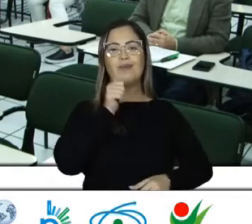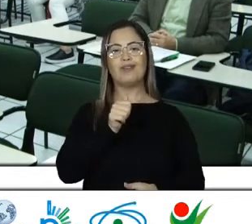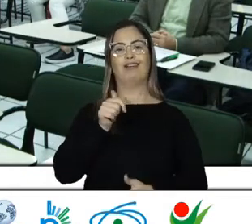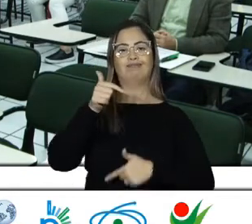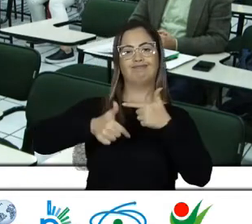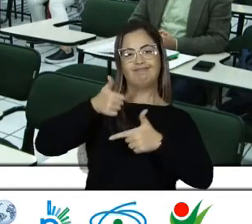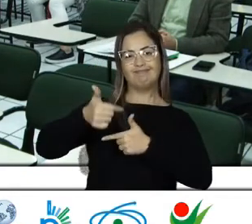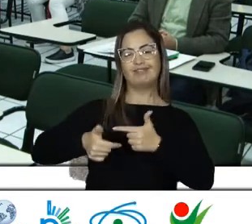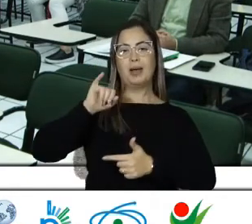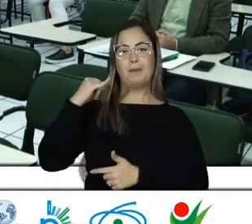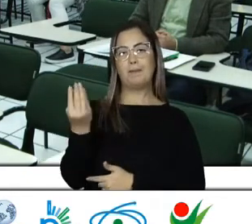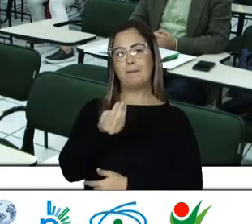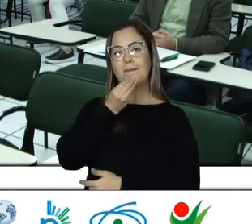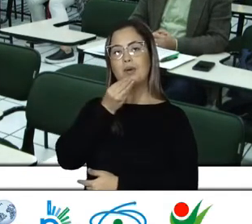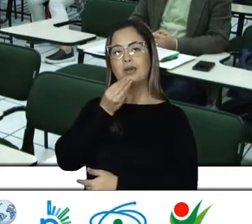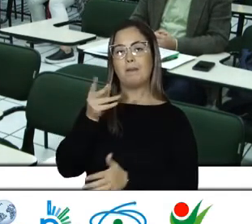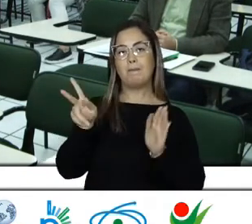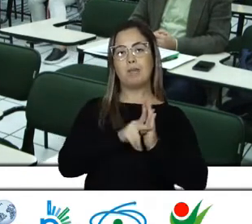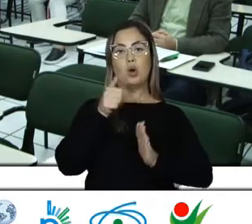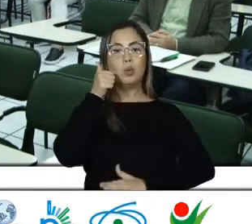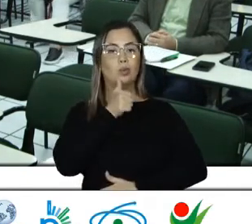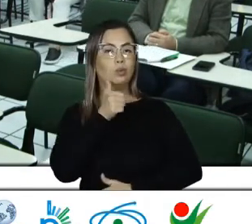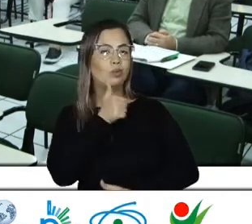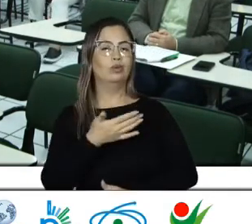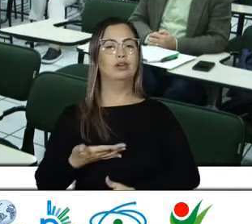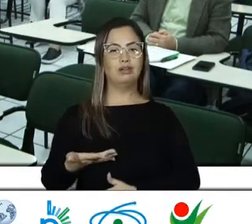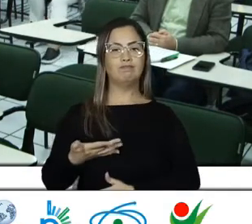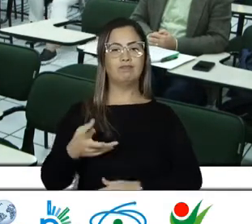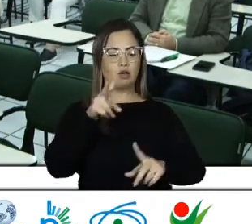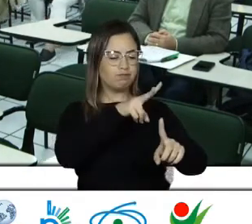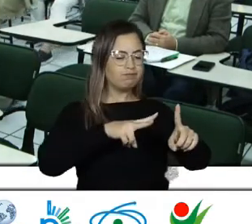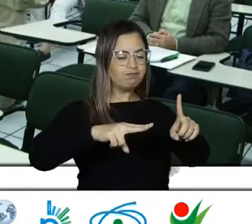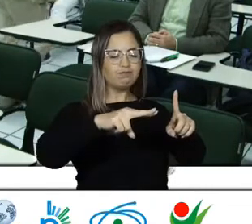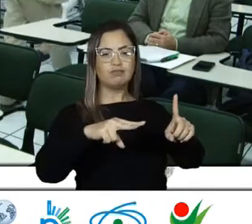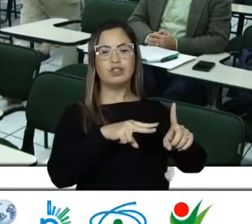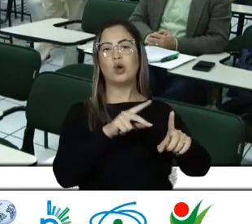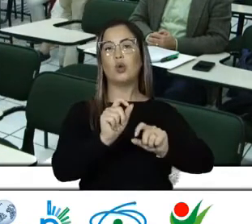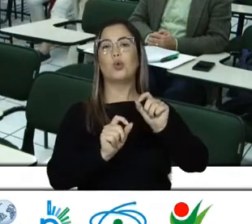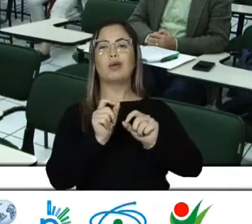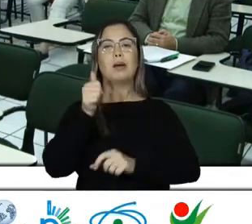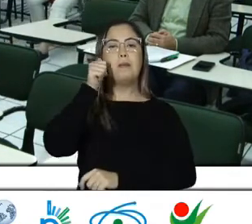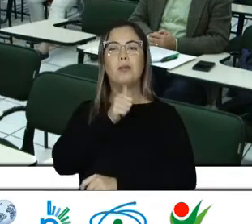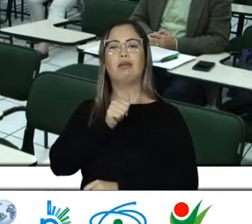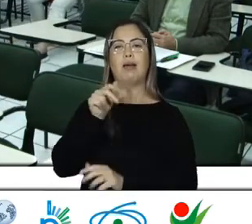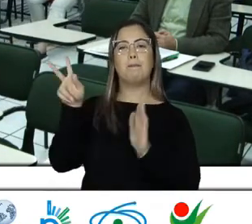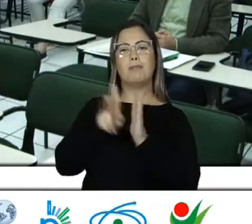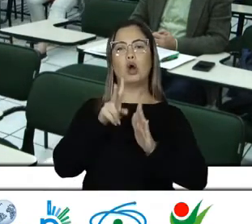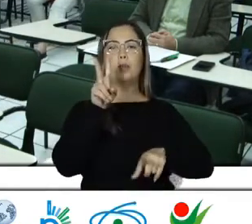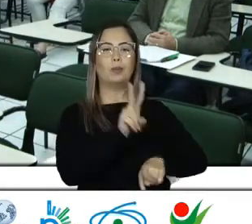Como oportunidades Assim Nessa leitura Do mundo Que é a sociedade A Ao cuidado As